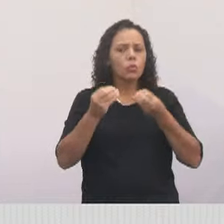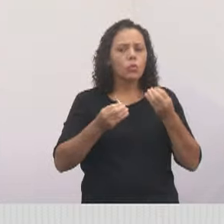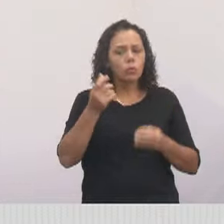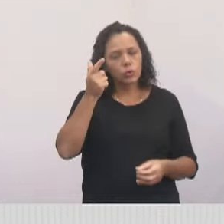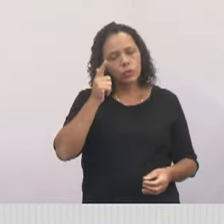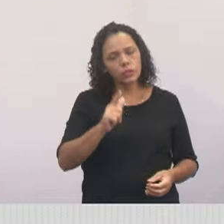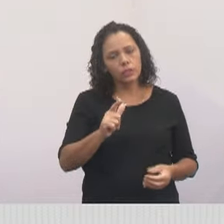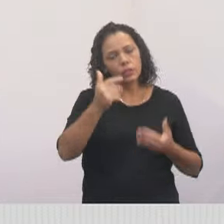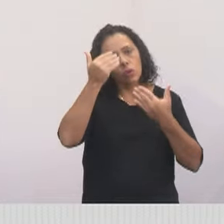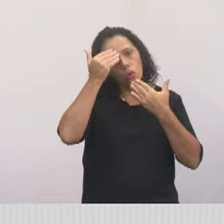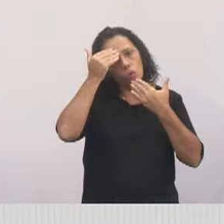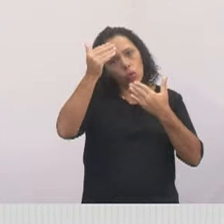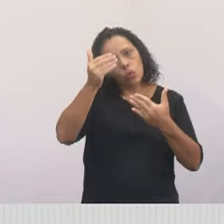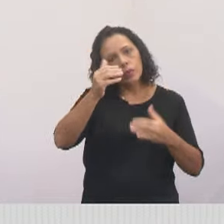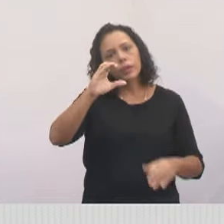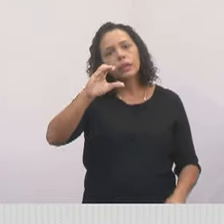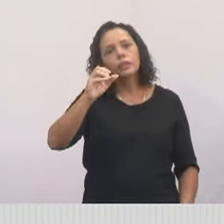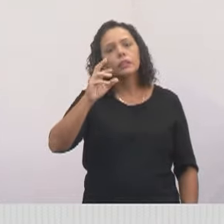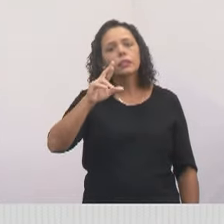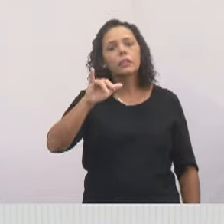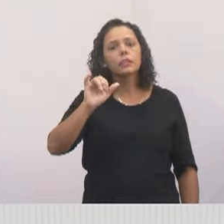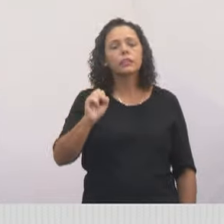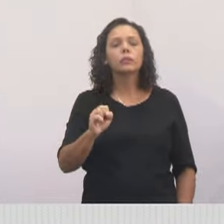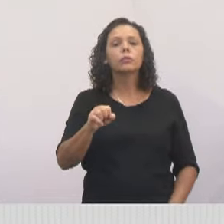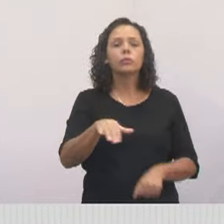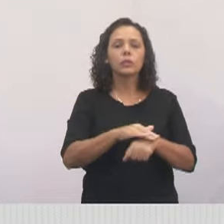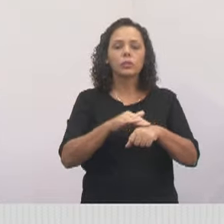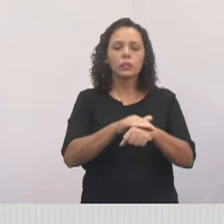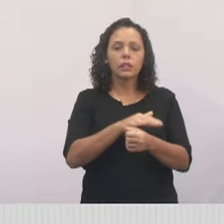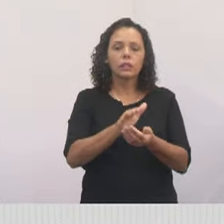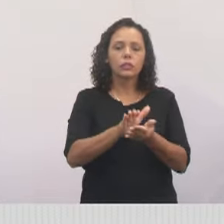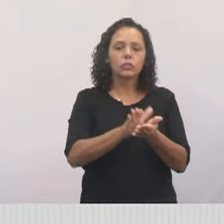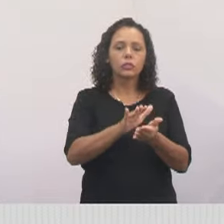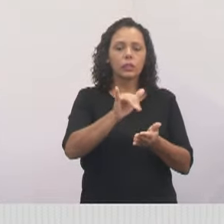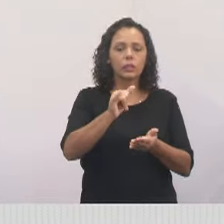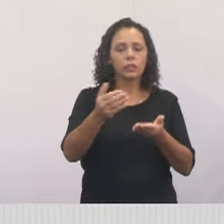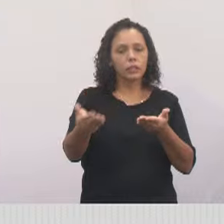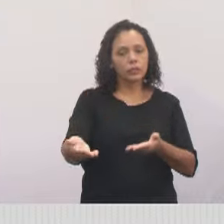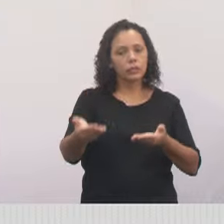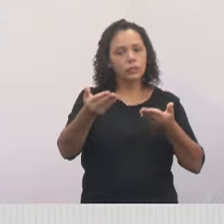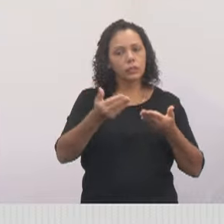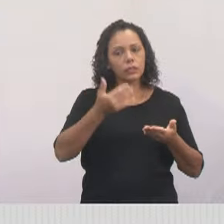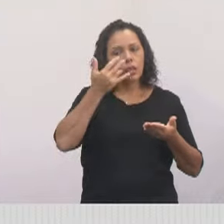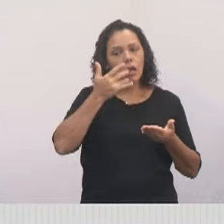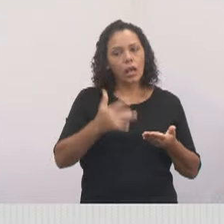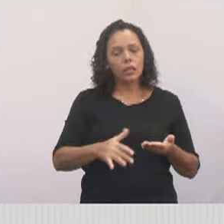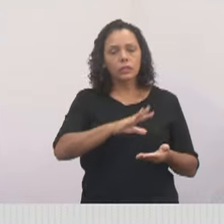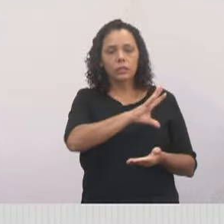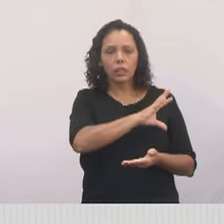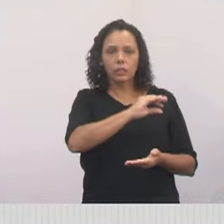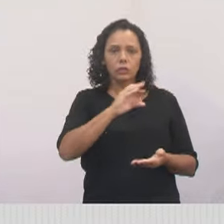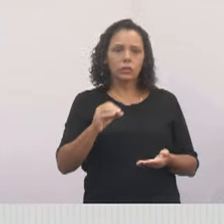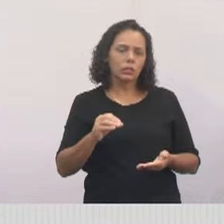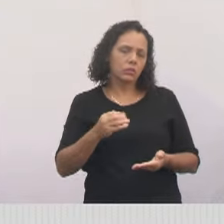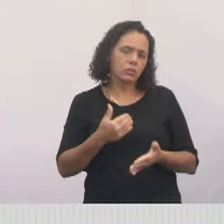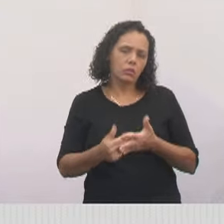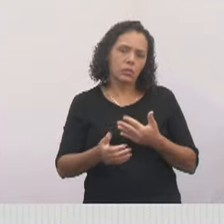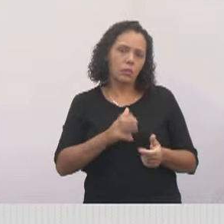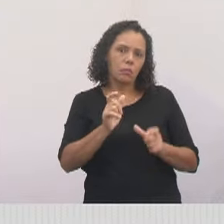Obrigada, Cris, por esse carinho que você tem com a cidade de Jacareí, e trazer as crianças e adolescentes, e as pessoas que quiserem,